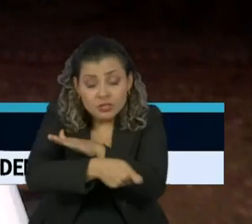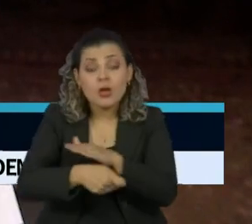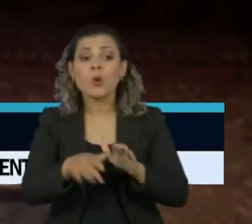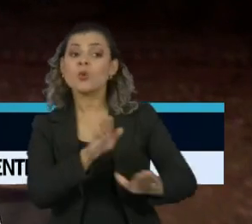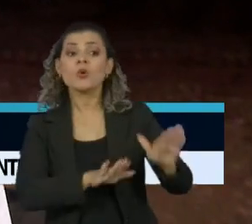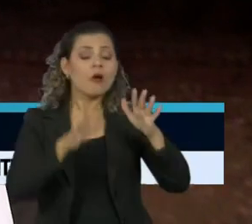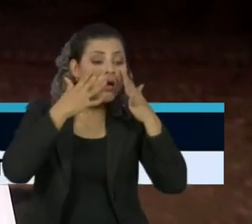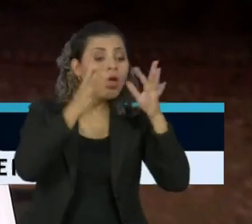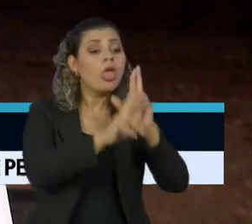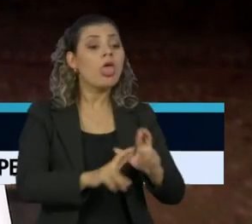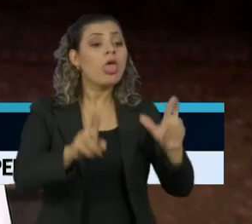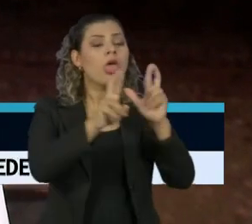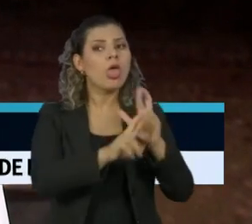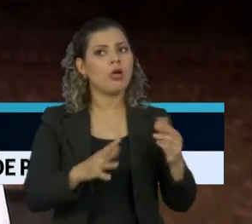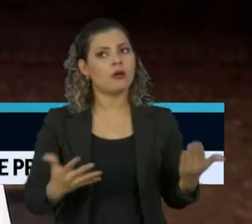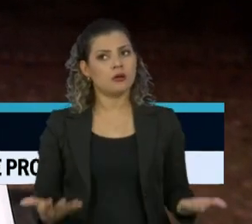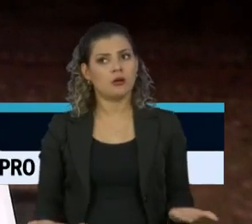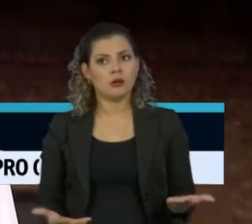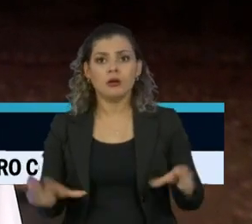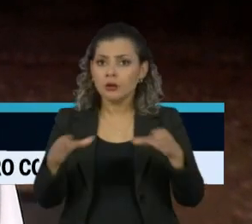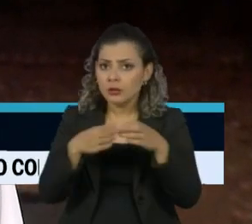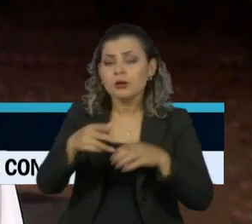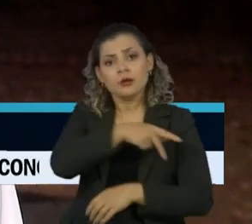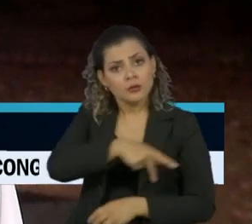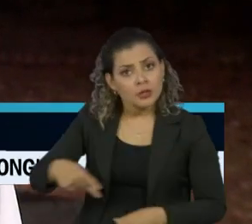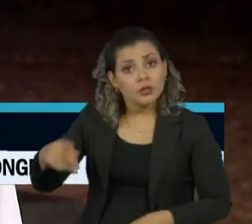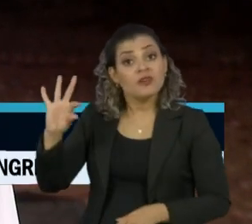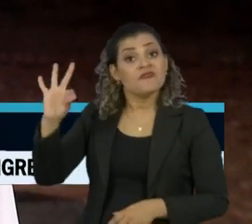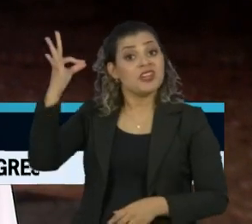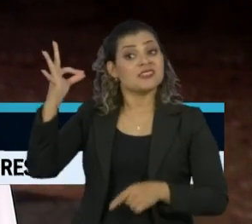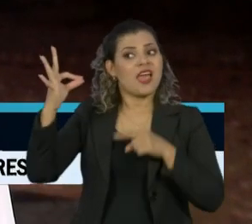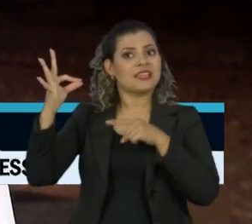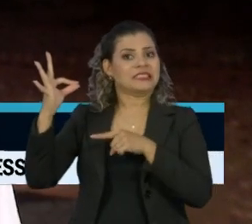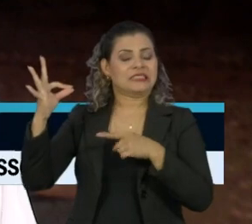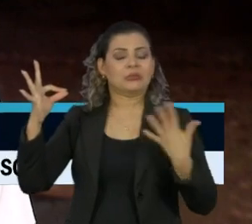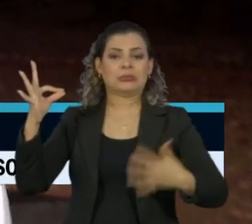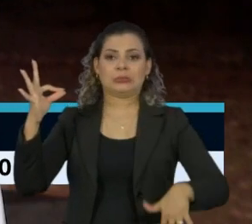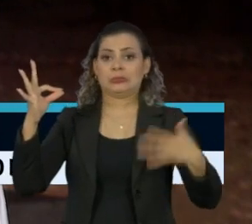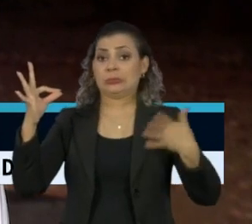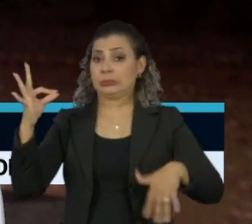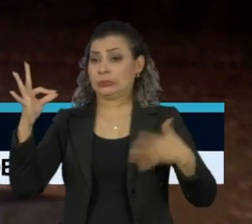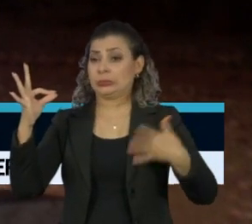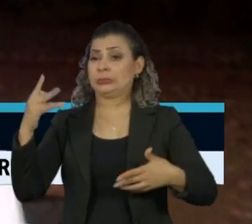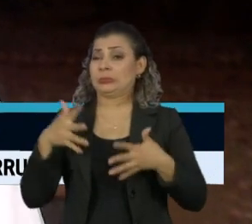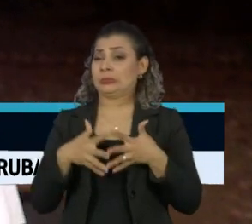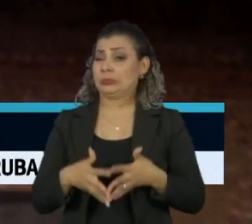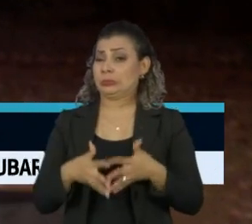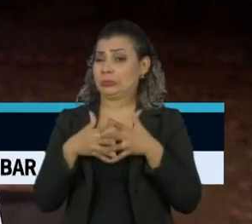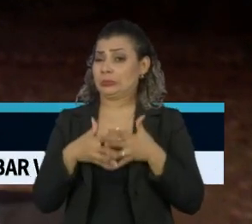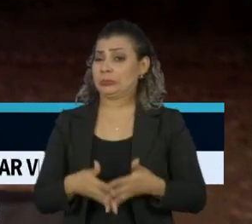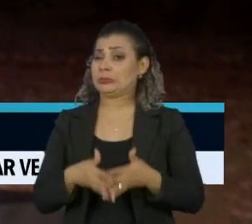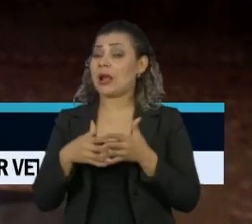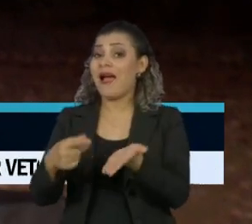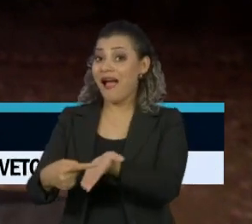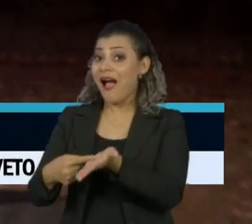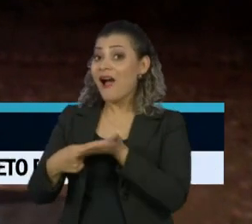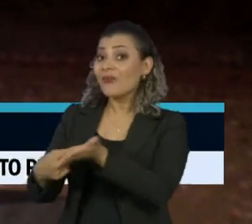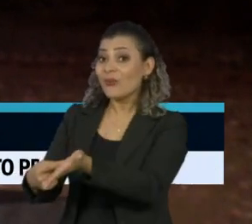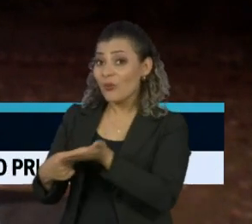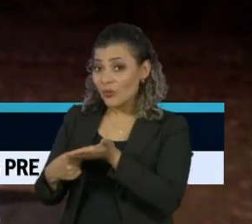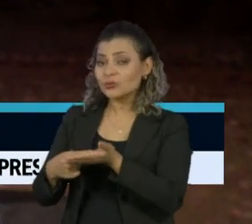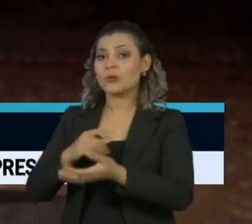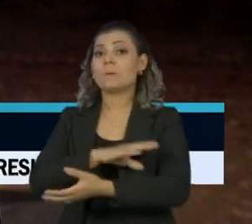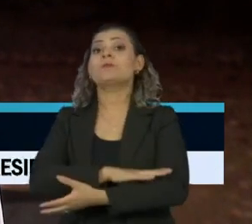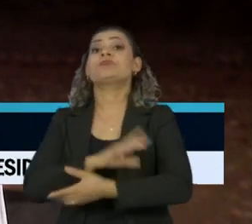tem sido alvo de críticas frequentes por parte do presidente francês e poderá ser um dos entraves para a conclusão do acordo entre o